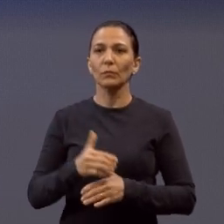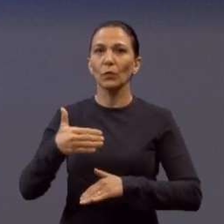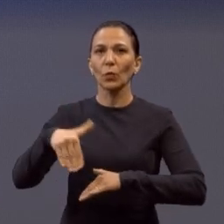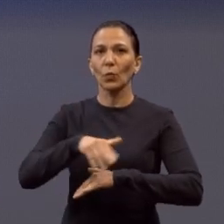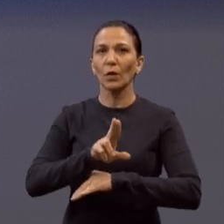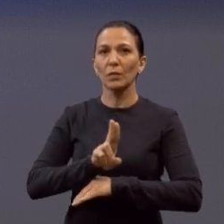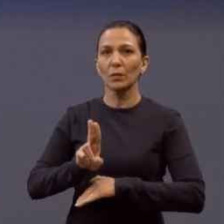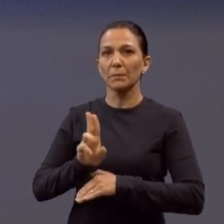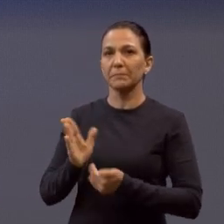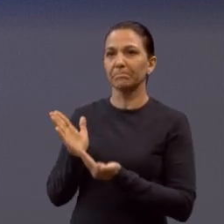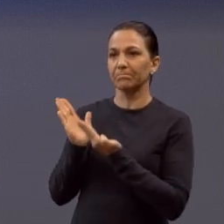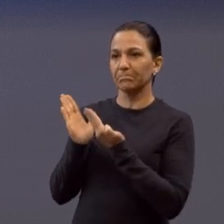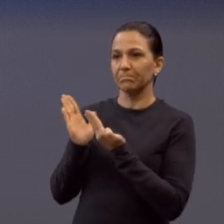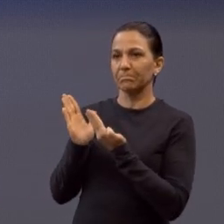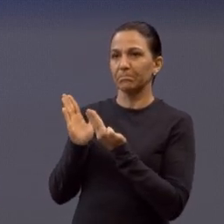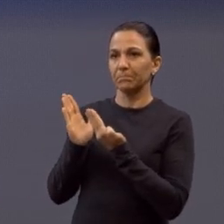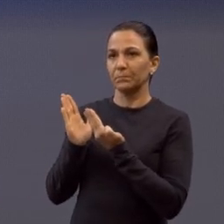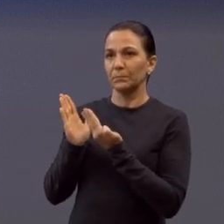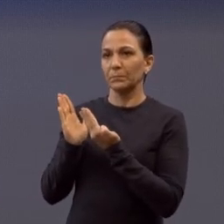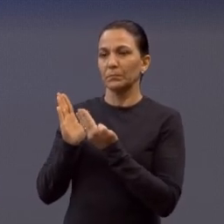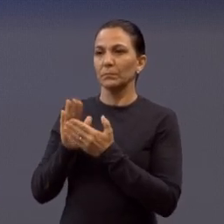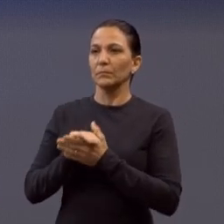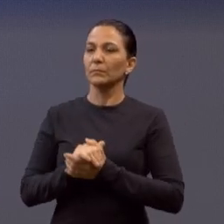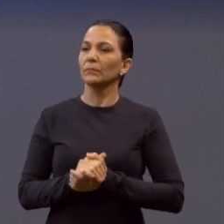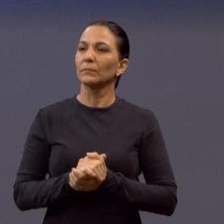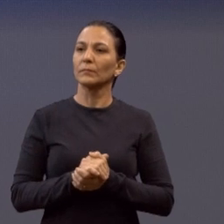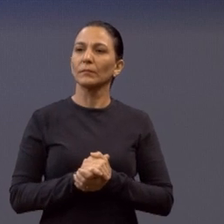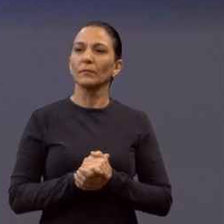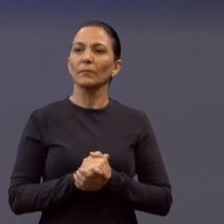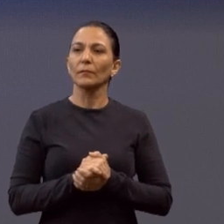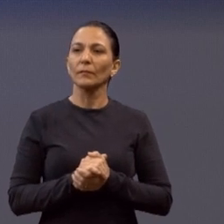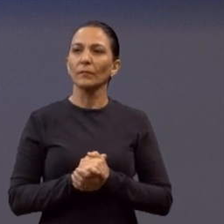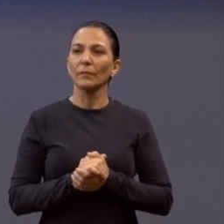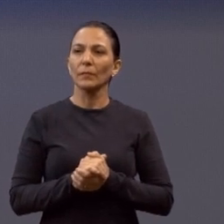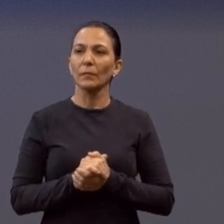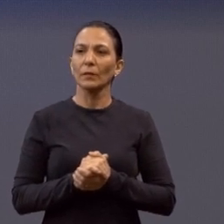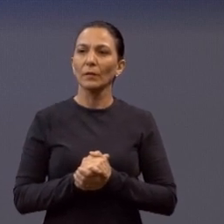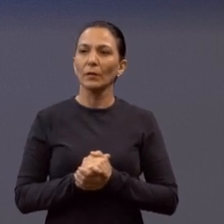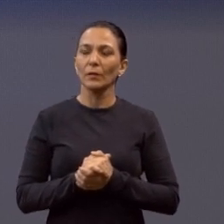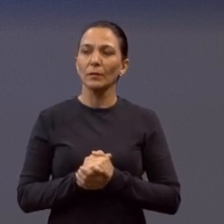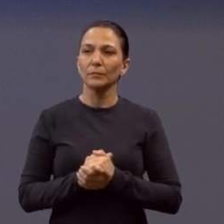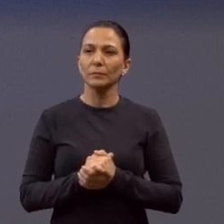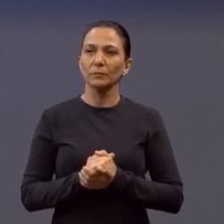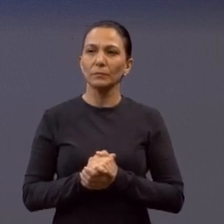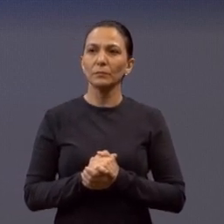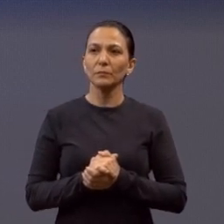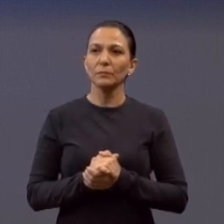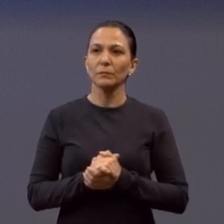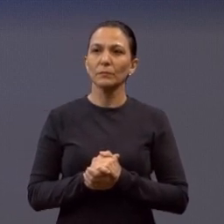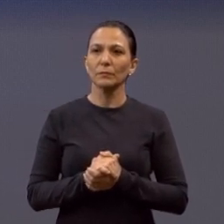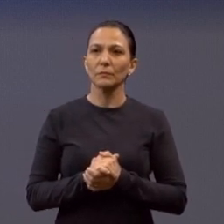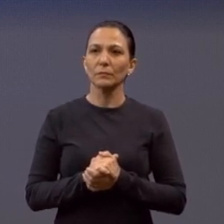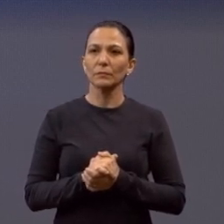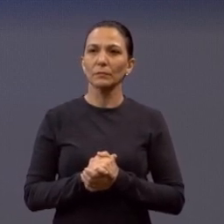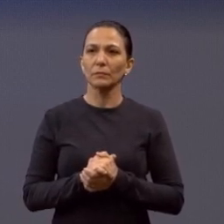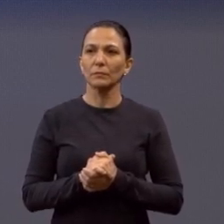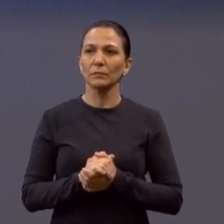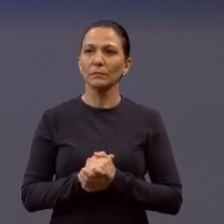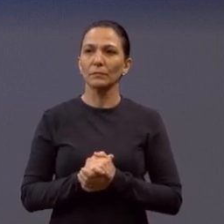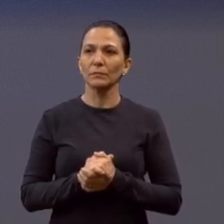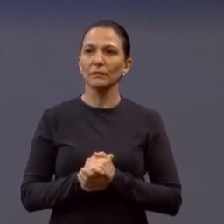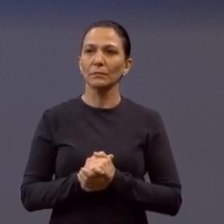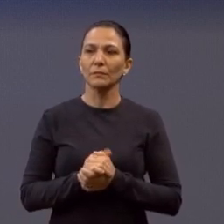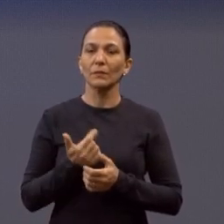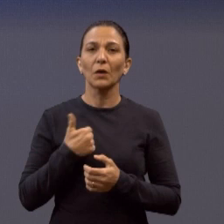Não, essa aí é quase que eu ia fazer uma homenagem ao Anderson, do Grupo Molejo. Estou varrendo, estou